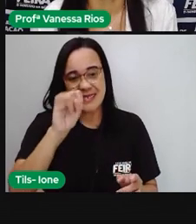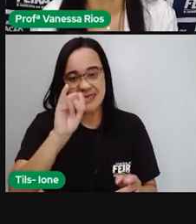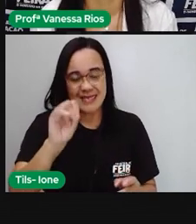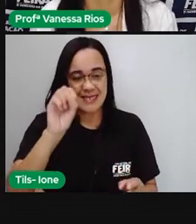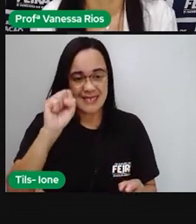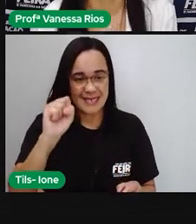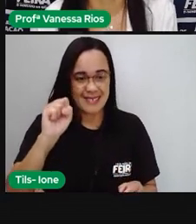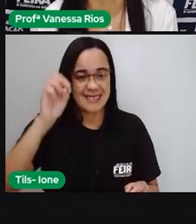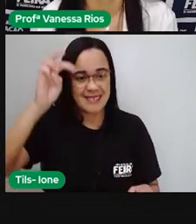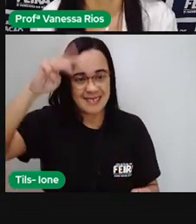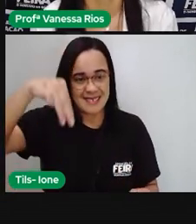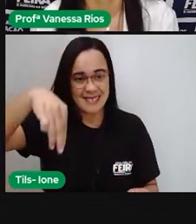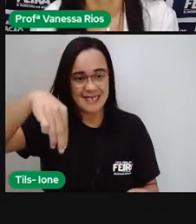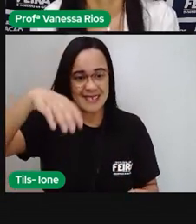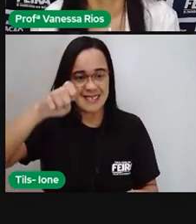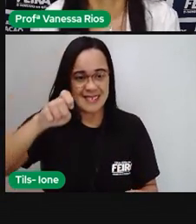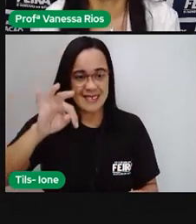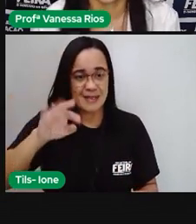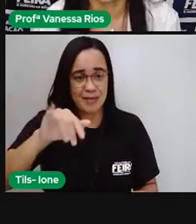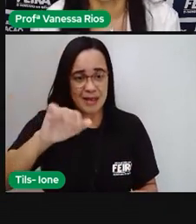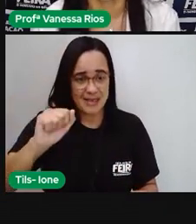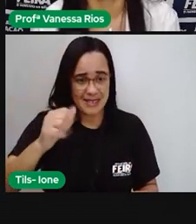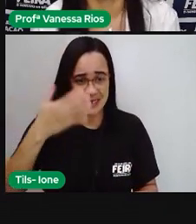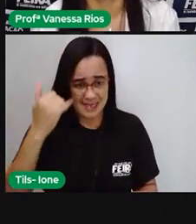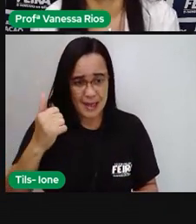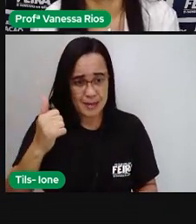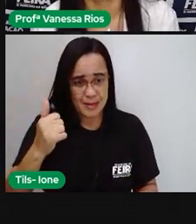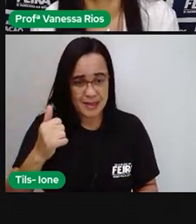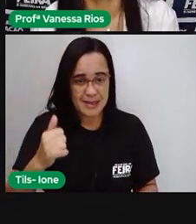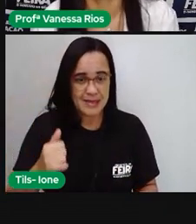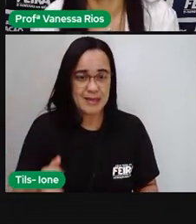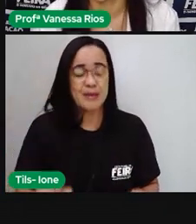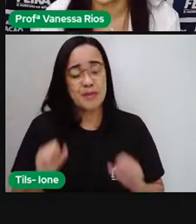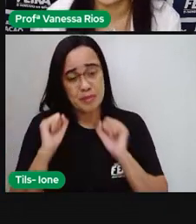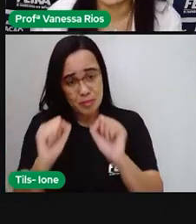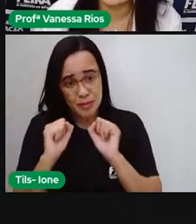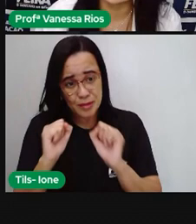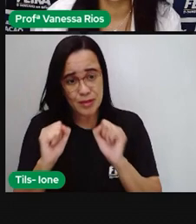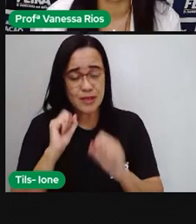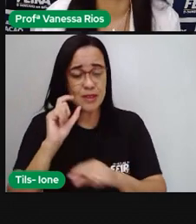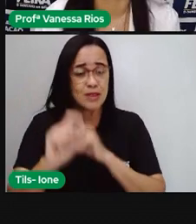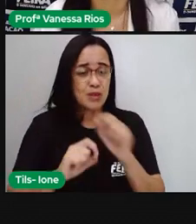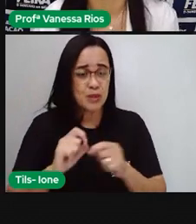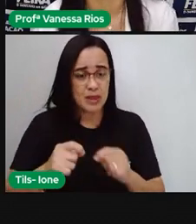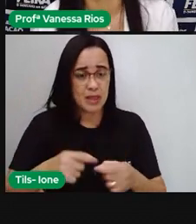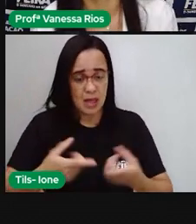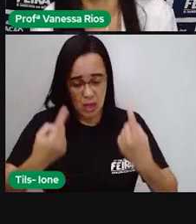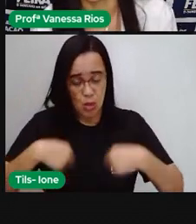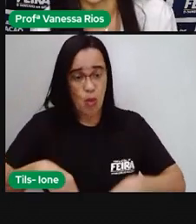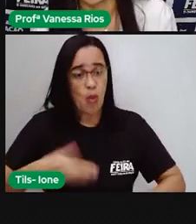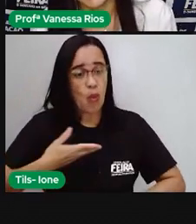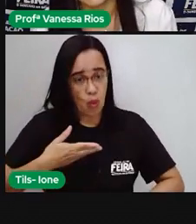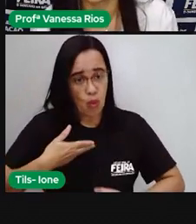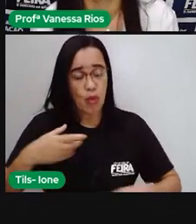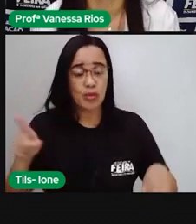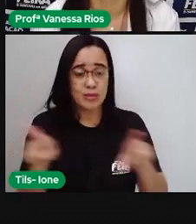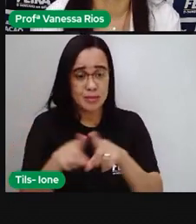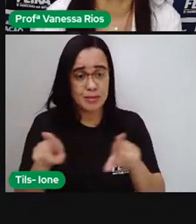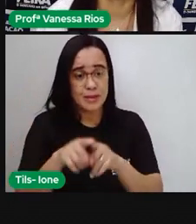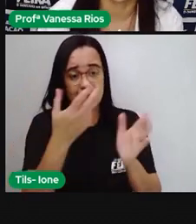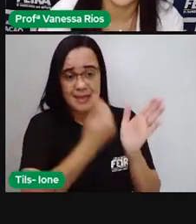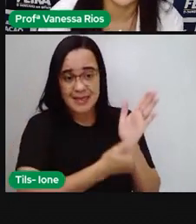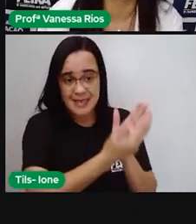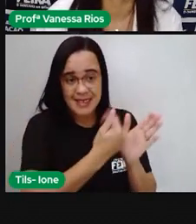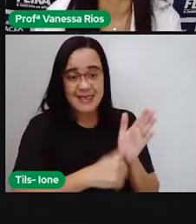aí, a simetria é algo que pode acontecer e estar presente no nosso corpo humano, mas também nas figuras geométricas,